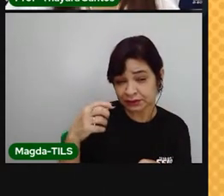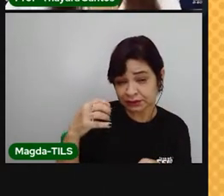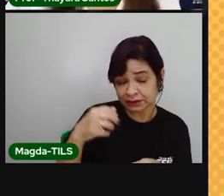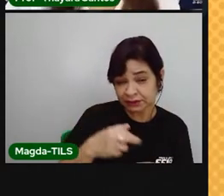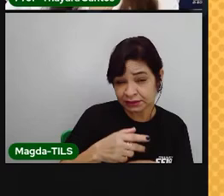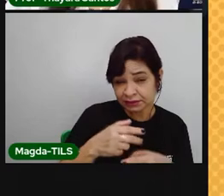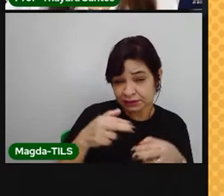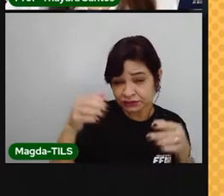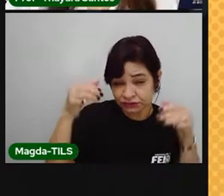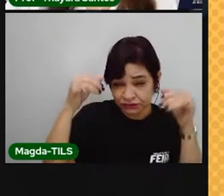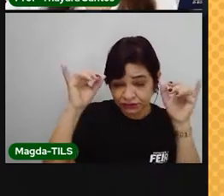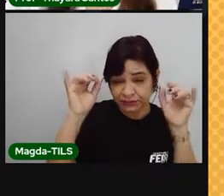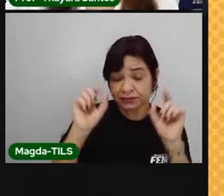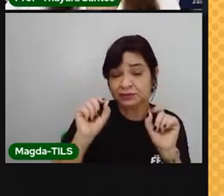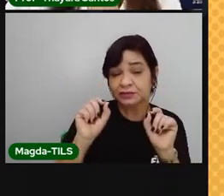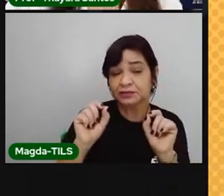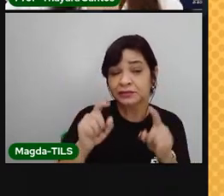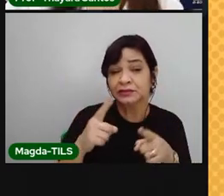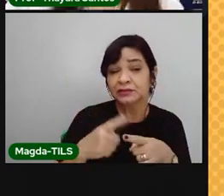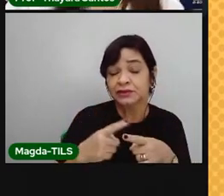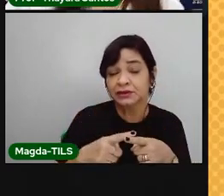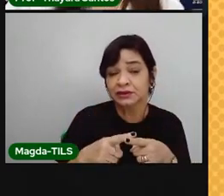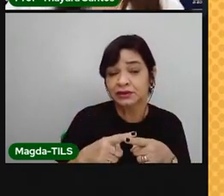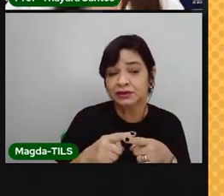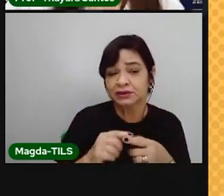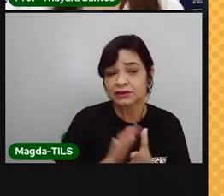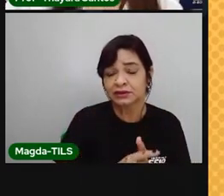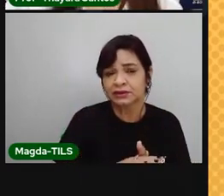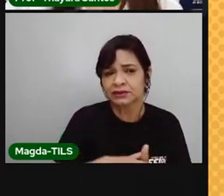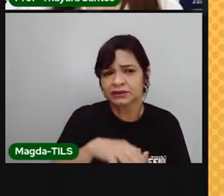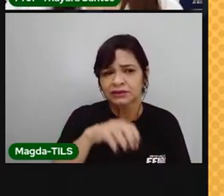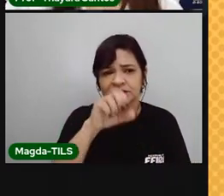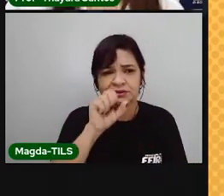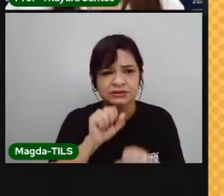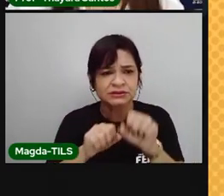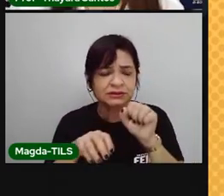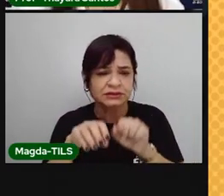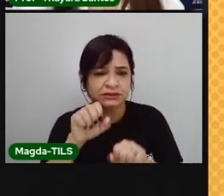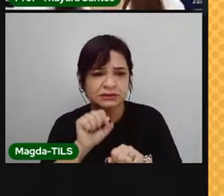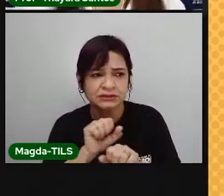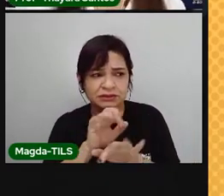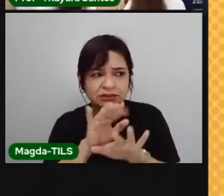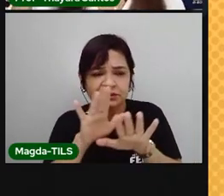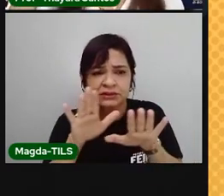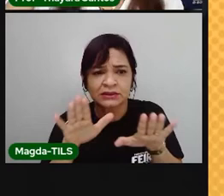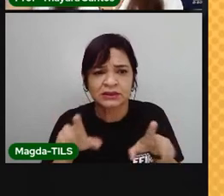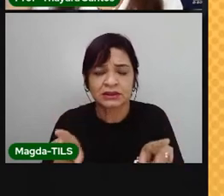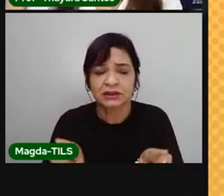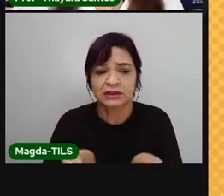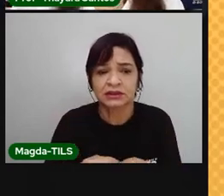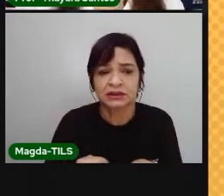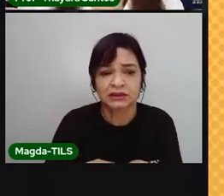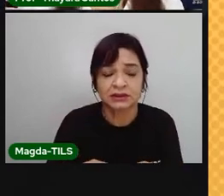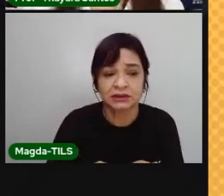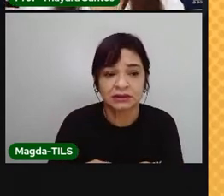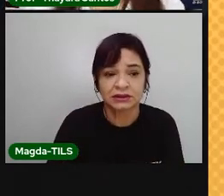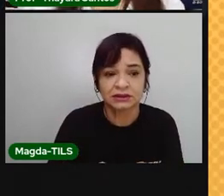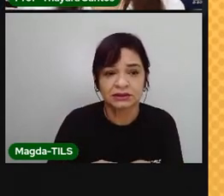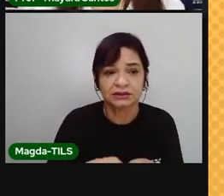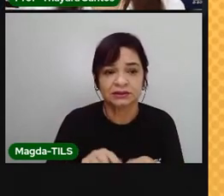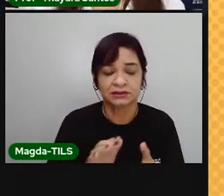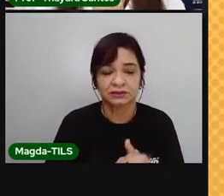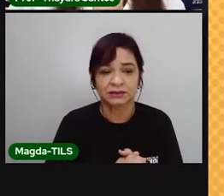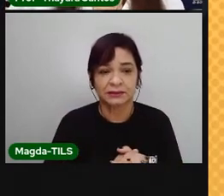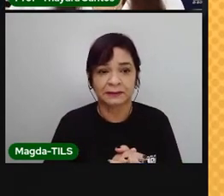pecuária que está relacionada a essa produção de gado? Está relacionada também a essa intensificação do